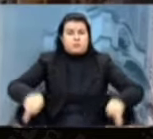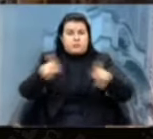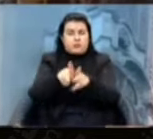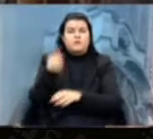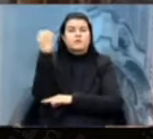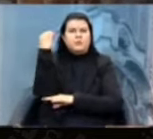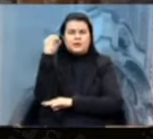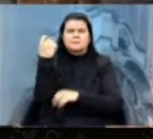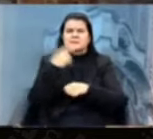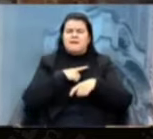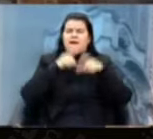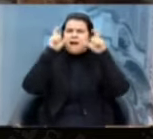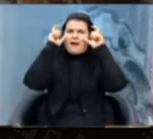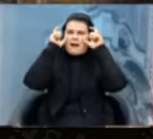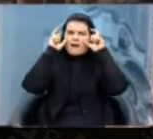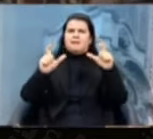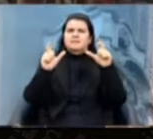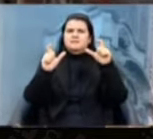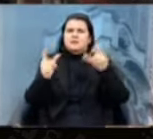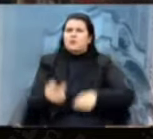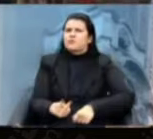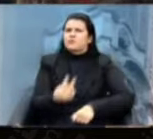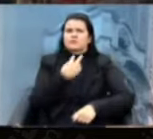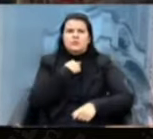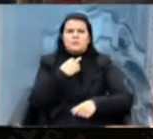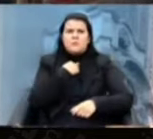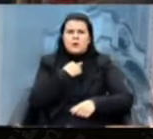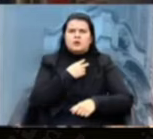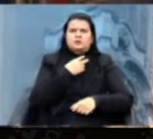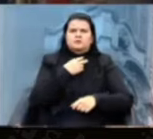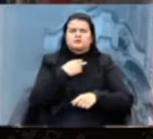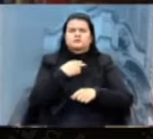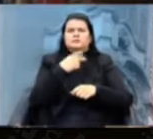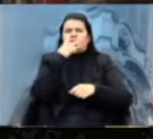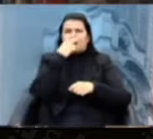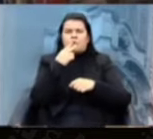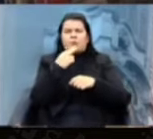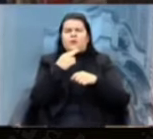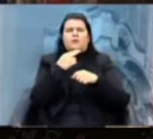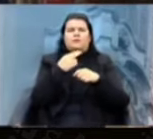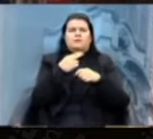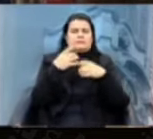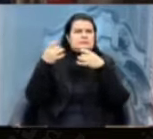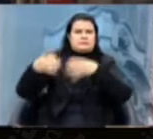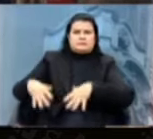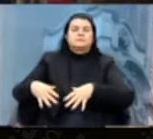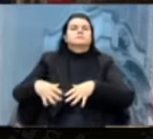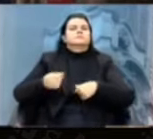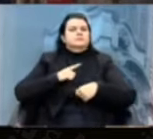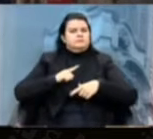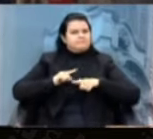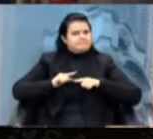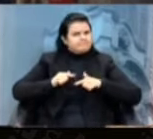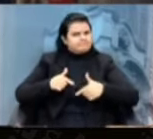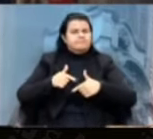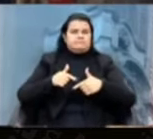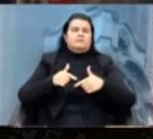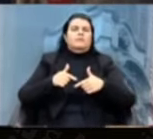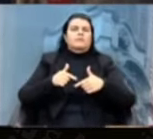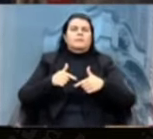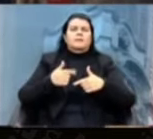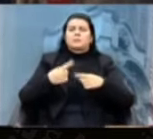fique atenta e não retroceda frente a esses ataques, aquilo que é público, porque toda a nossa população